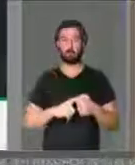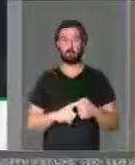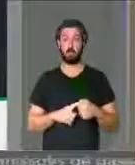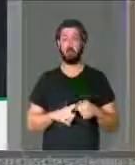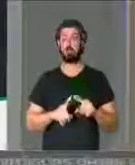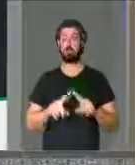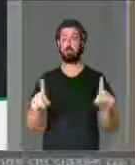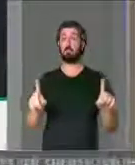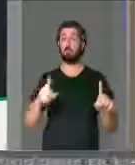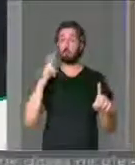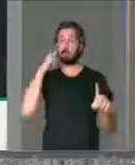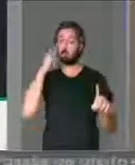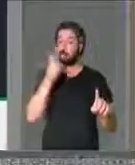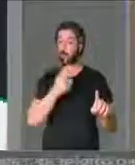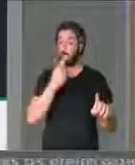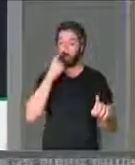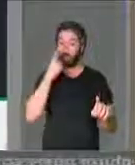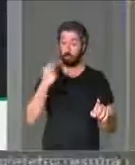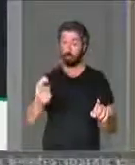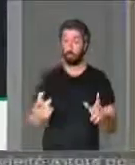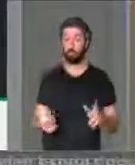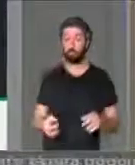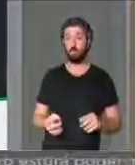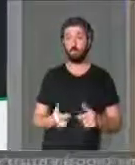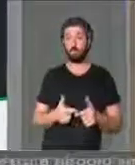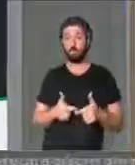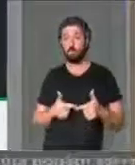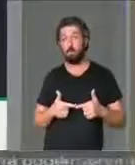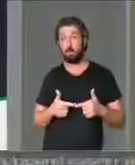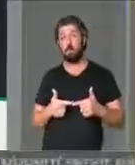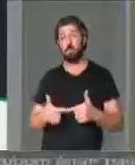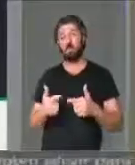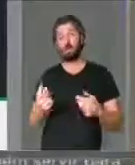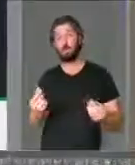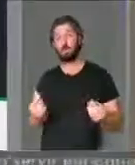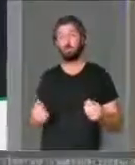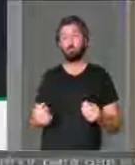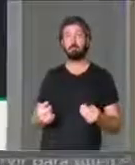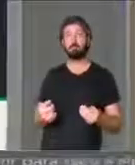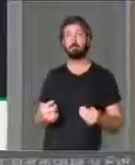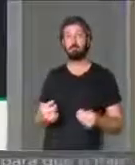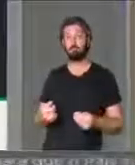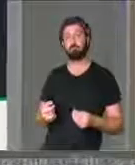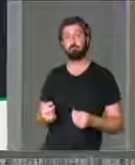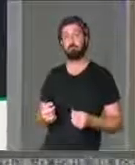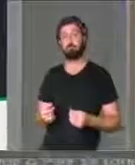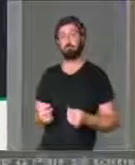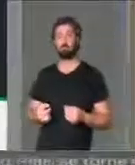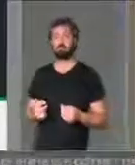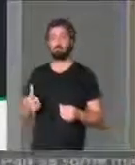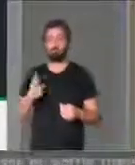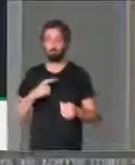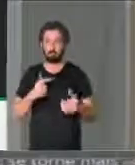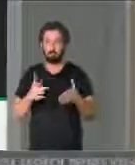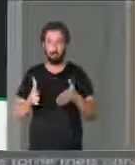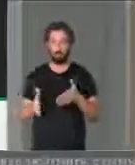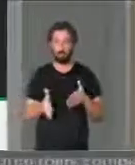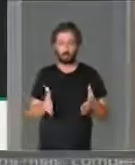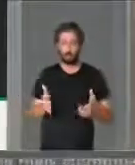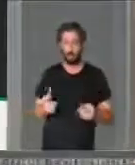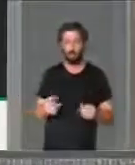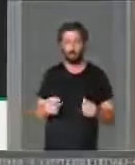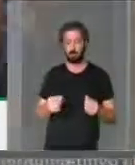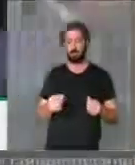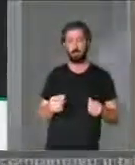Agora, vemos ali uma iniciativa que tem o caminho e a